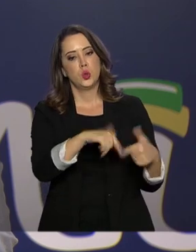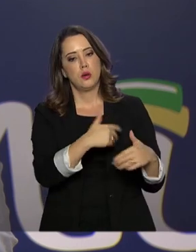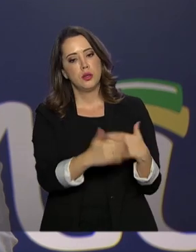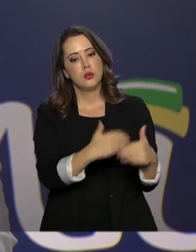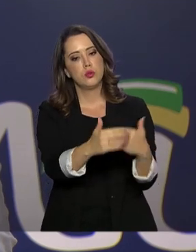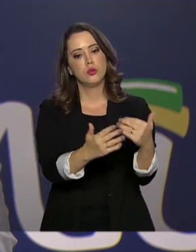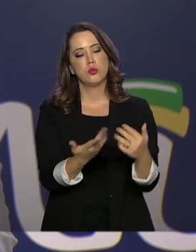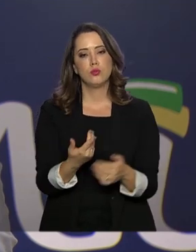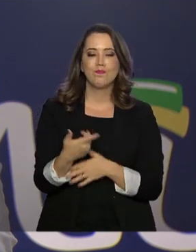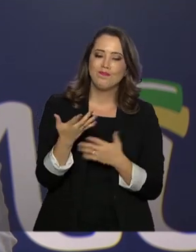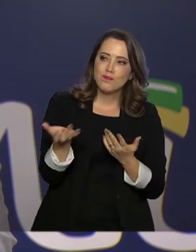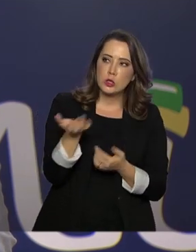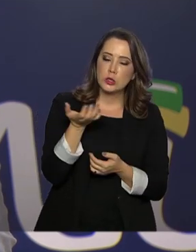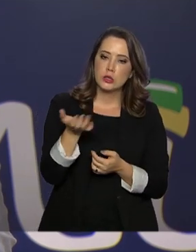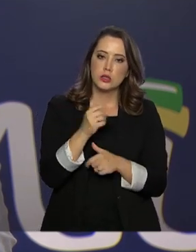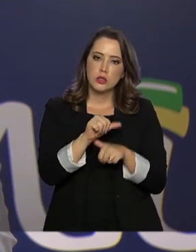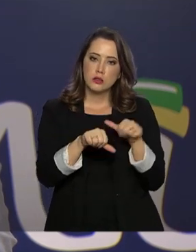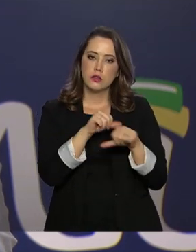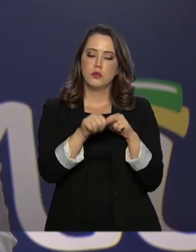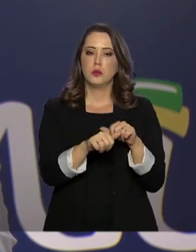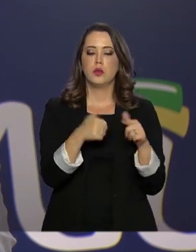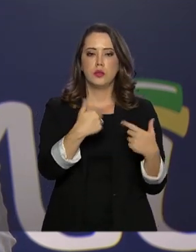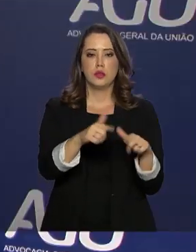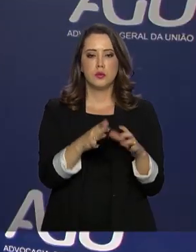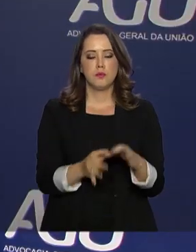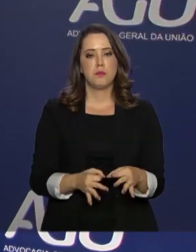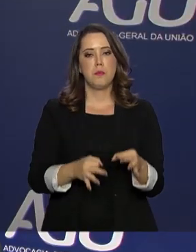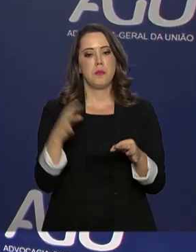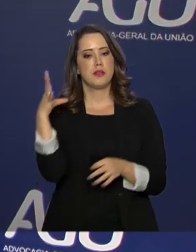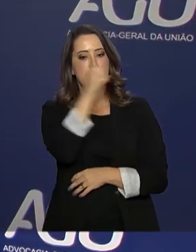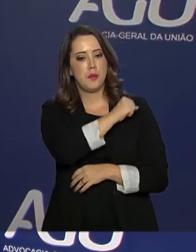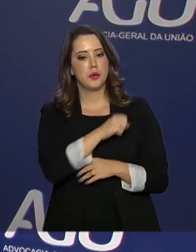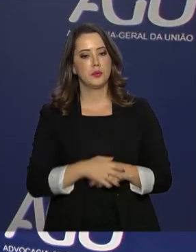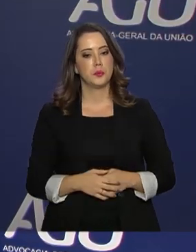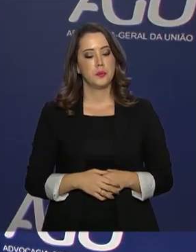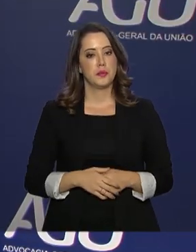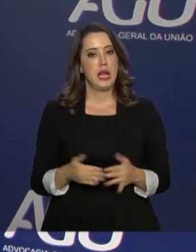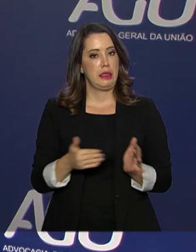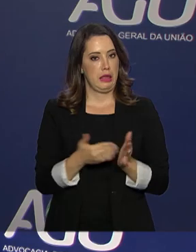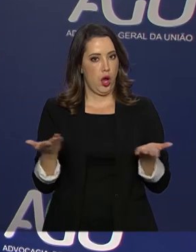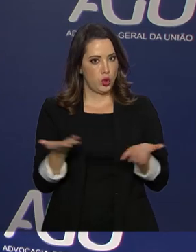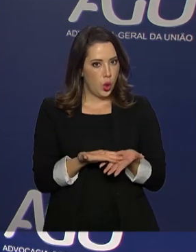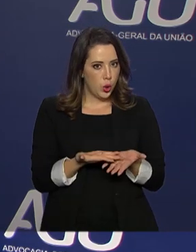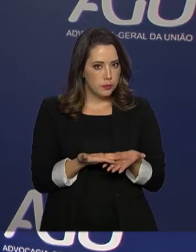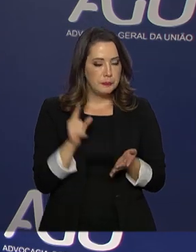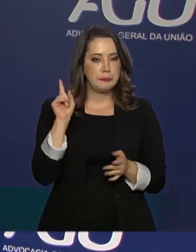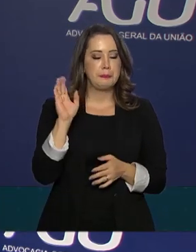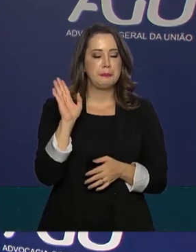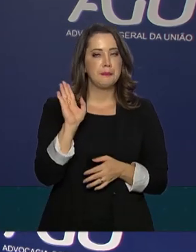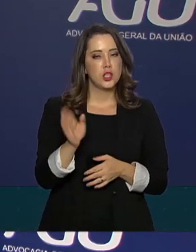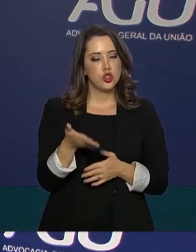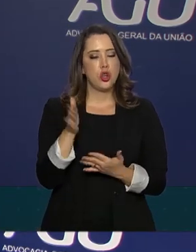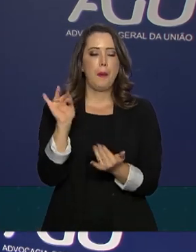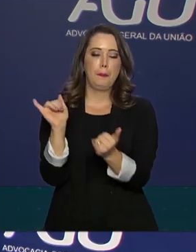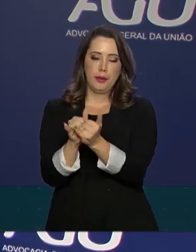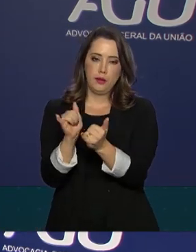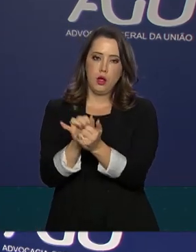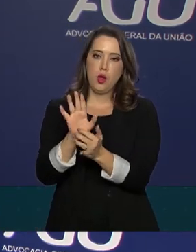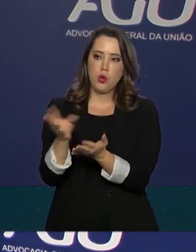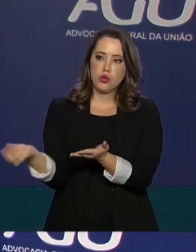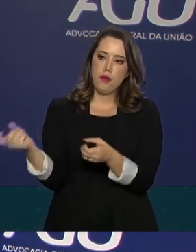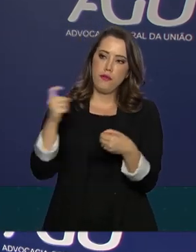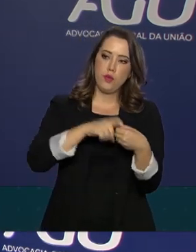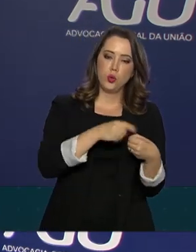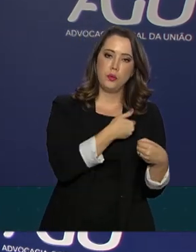e a gente vai tentar tornar esses trabalhos cada vez mais céleres. Até agora, por meio de acordos de leniência, já foram ressarcidos aos